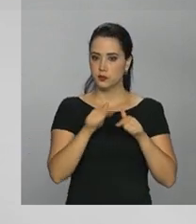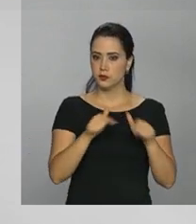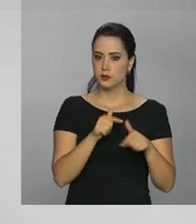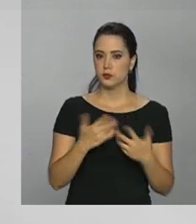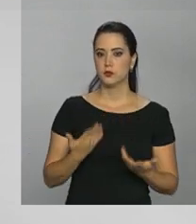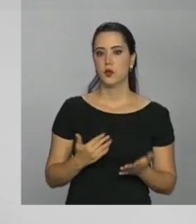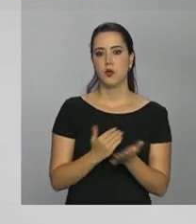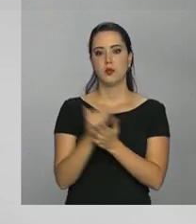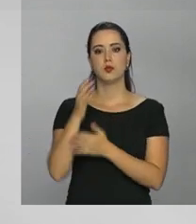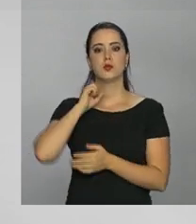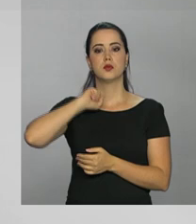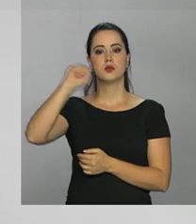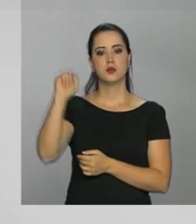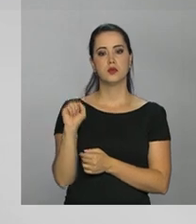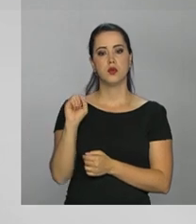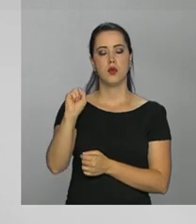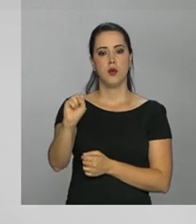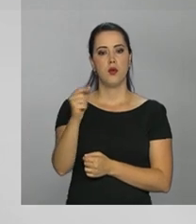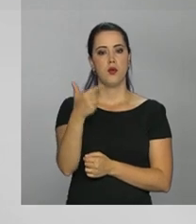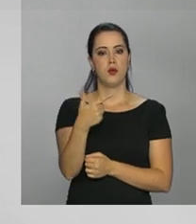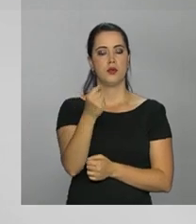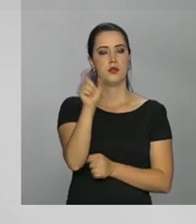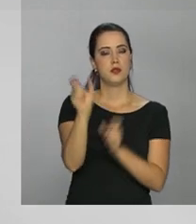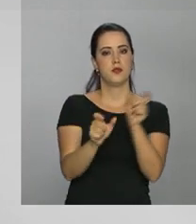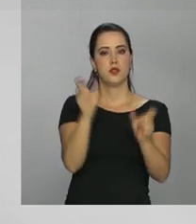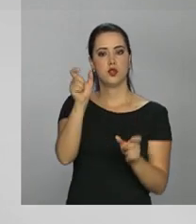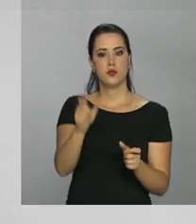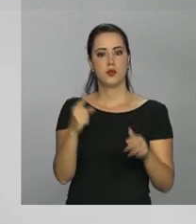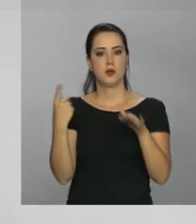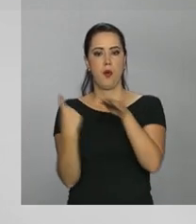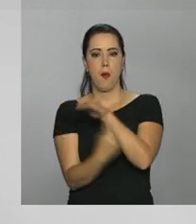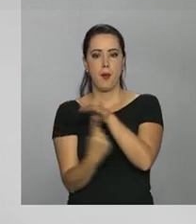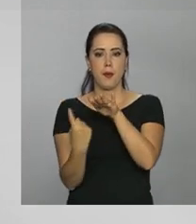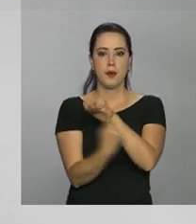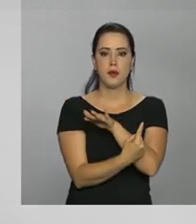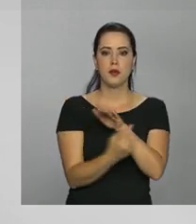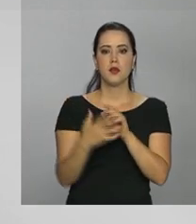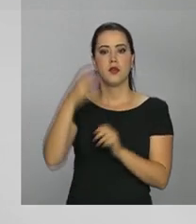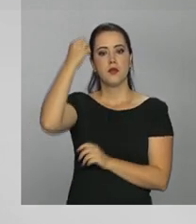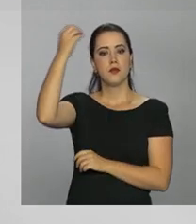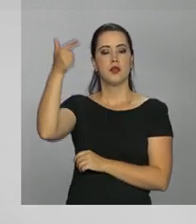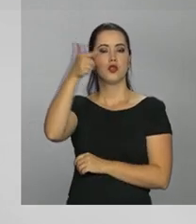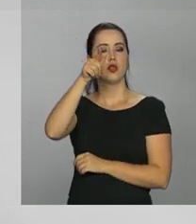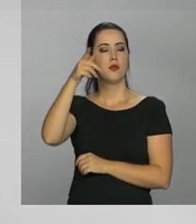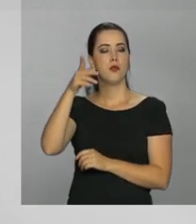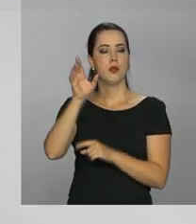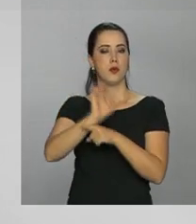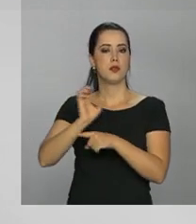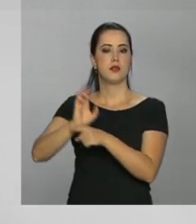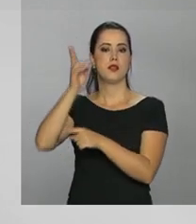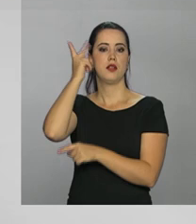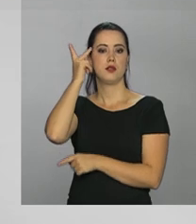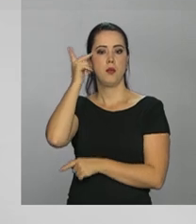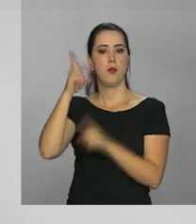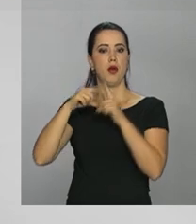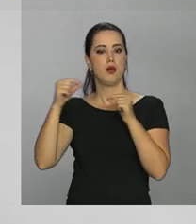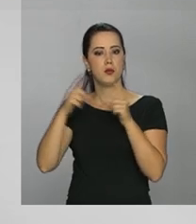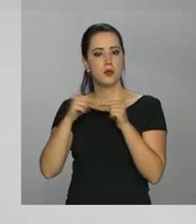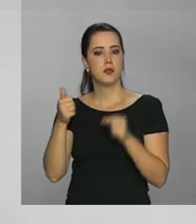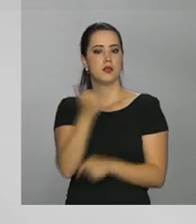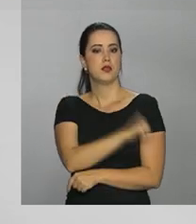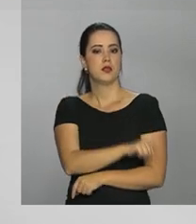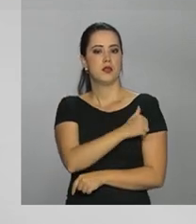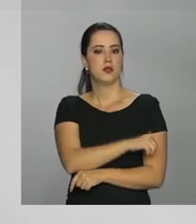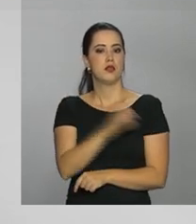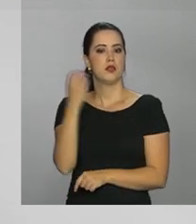Desde abril, 820 imigrantes foram deslocados para São Paulo, Brasília, Rio de Janeiro, Cuiabá